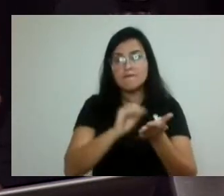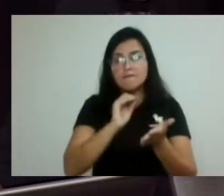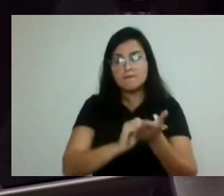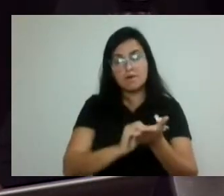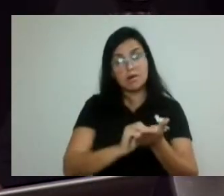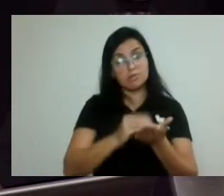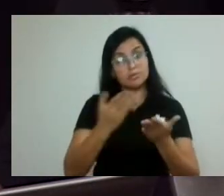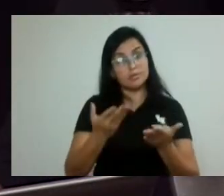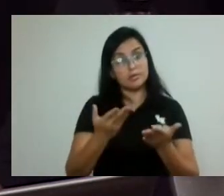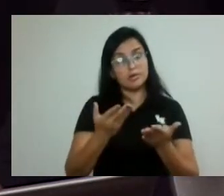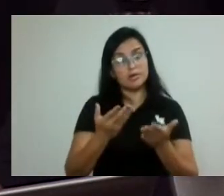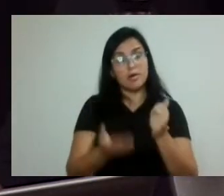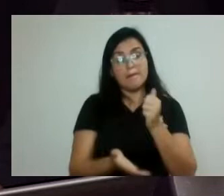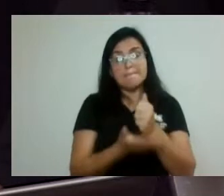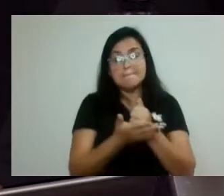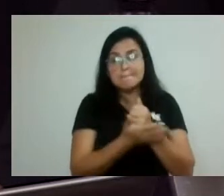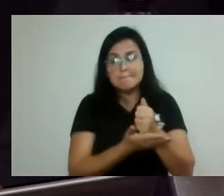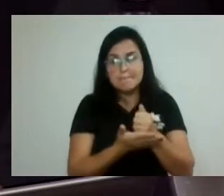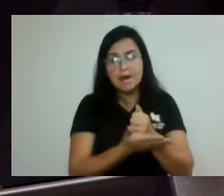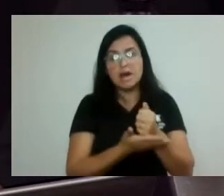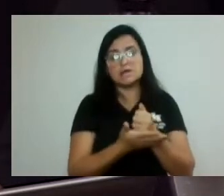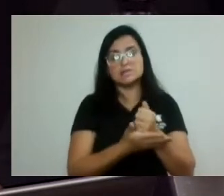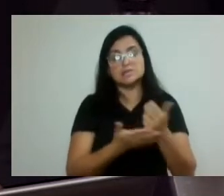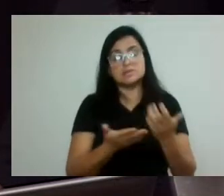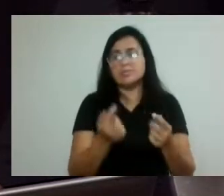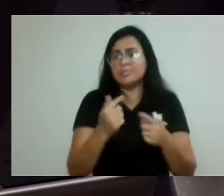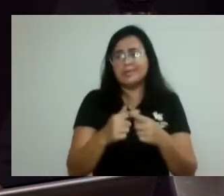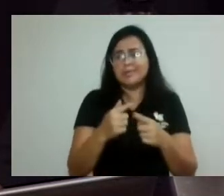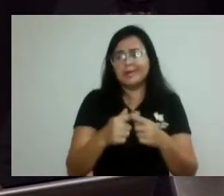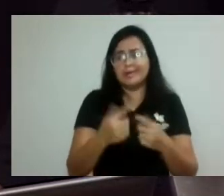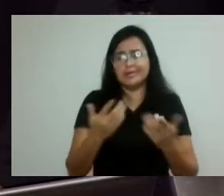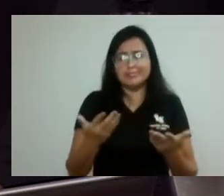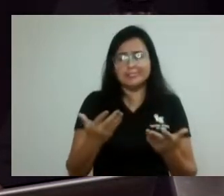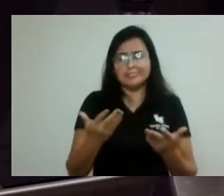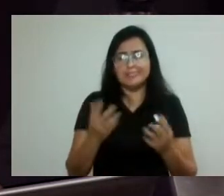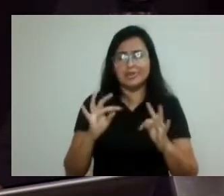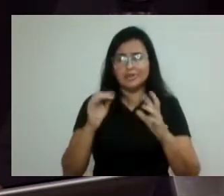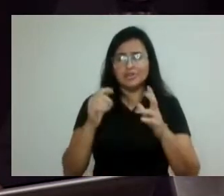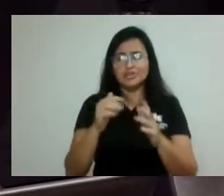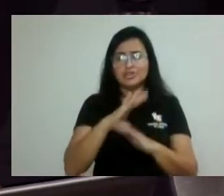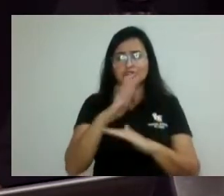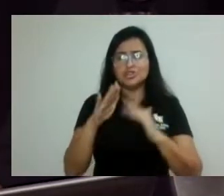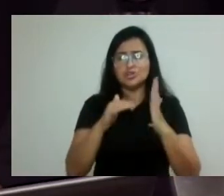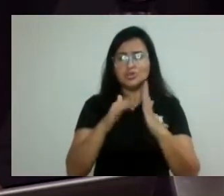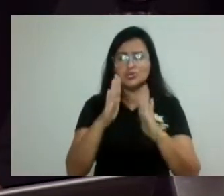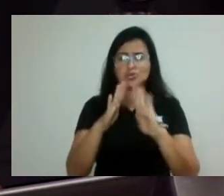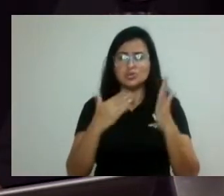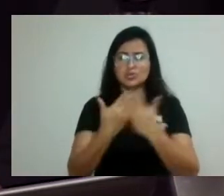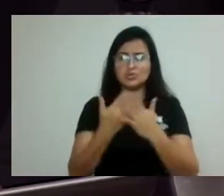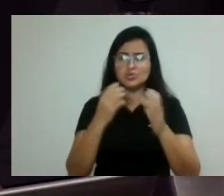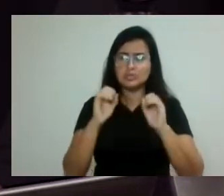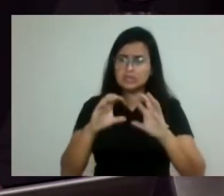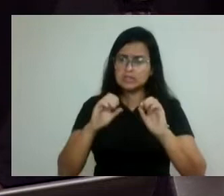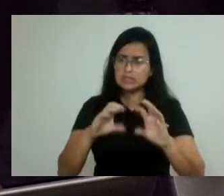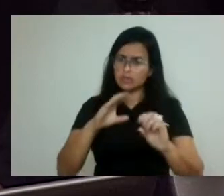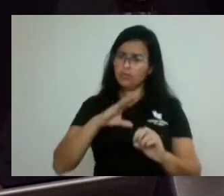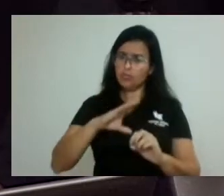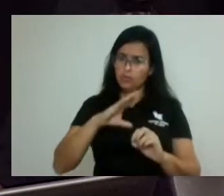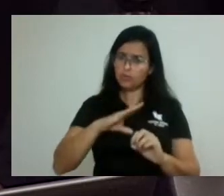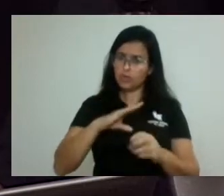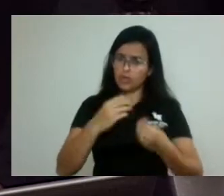nenhuma escola que ensine o português diferente do português, que é hoje a gramática,